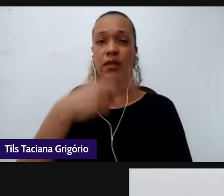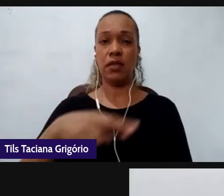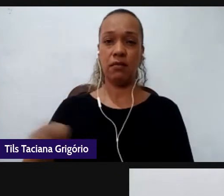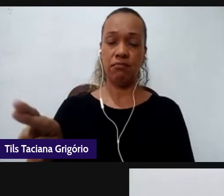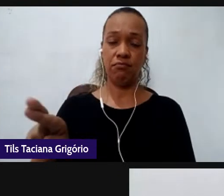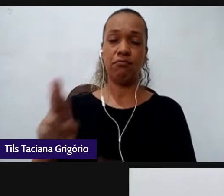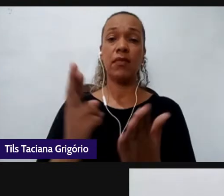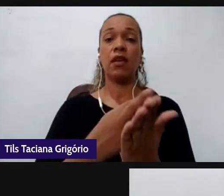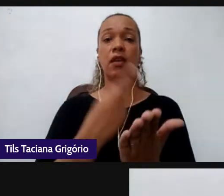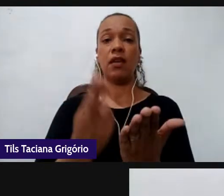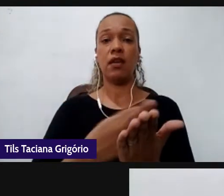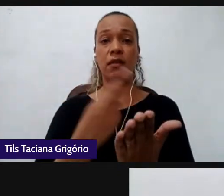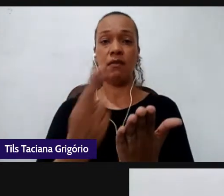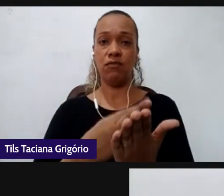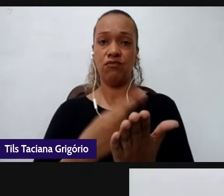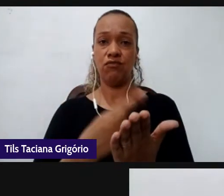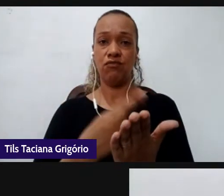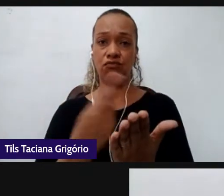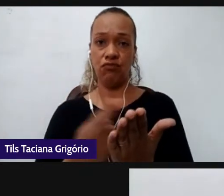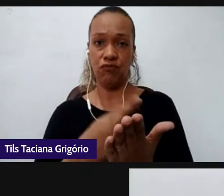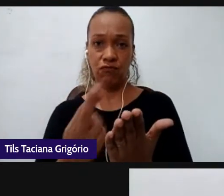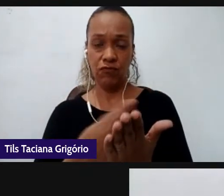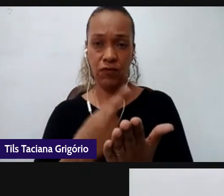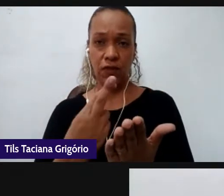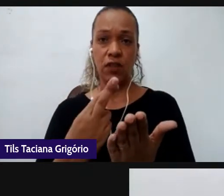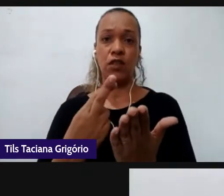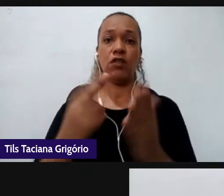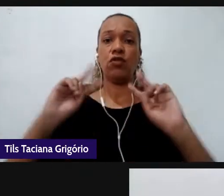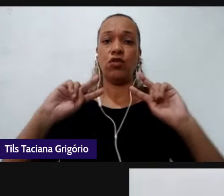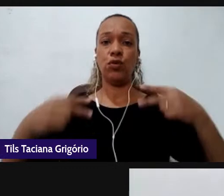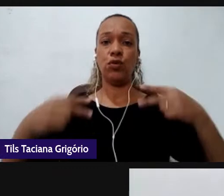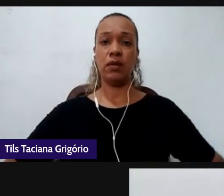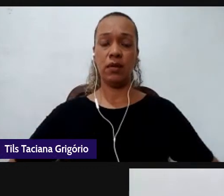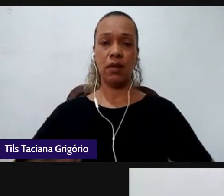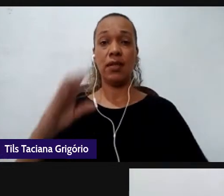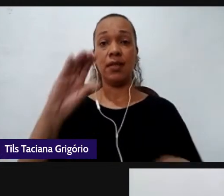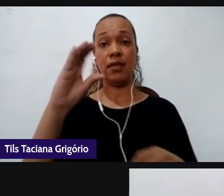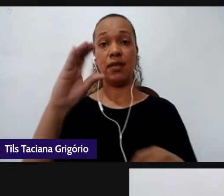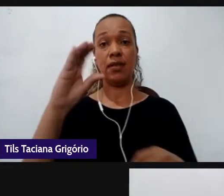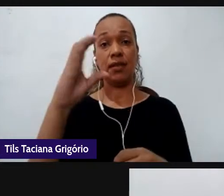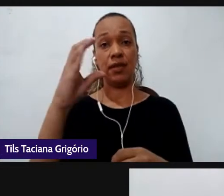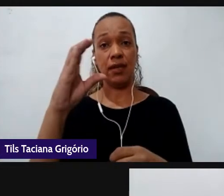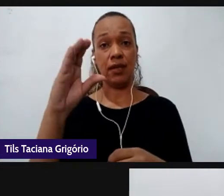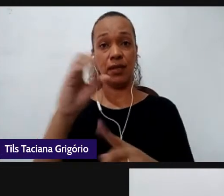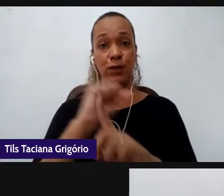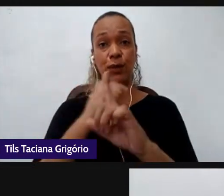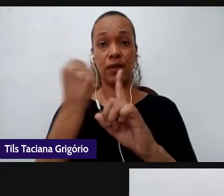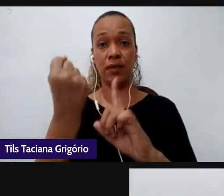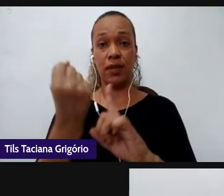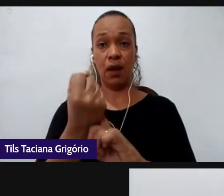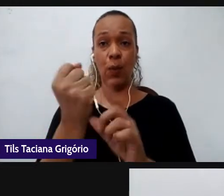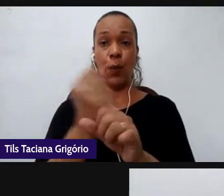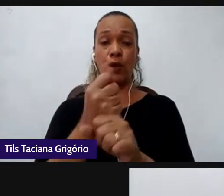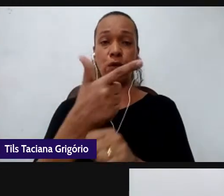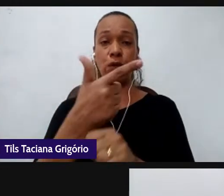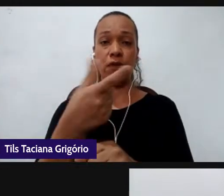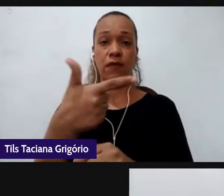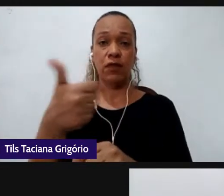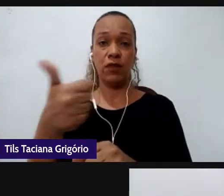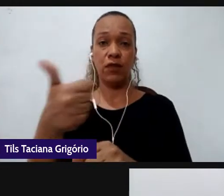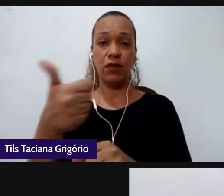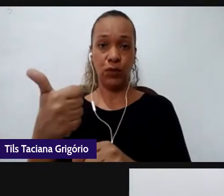revista Inclusiones, revista de Humanidades e Ciências Sociais, 2021, e dos dois